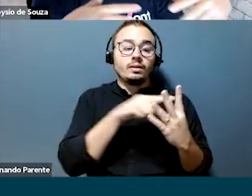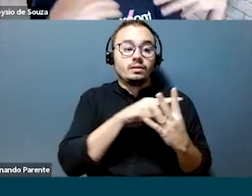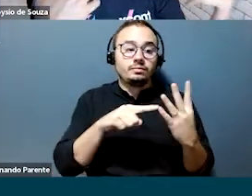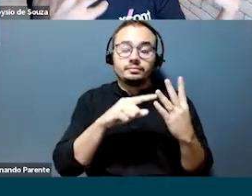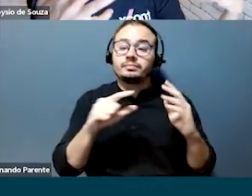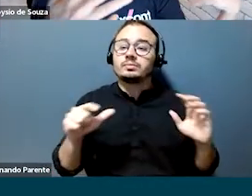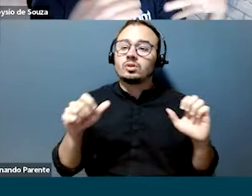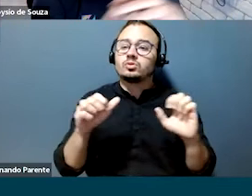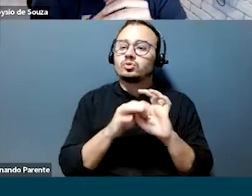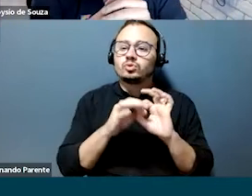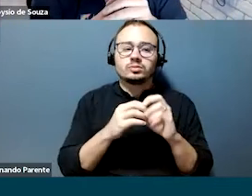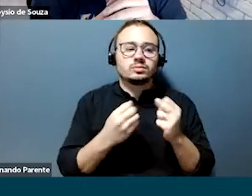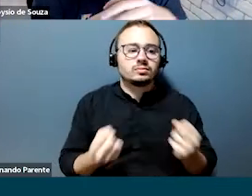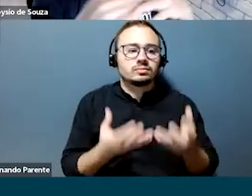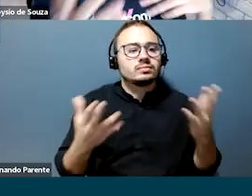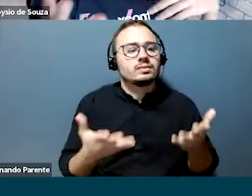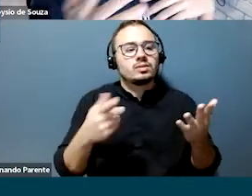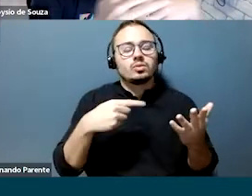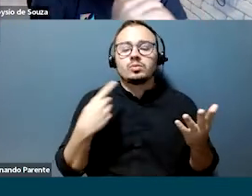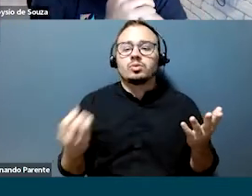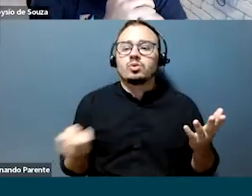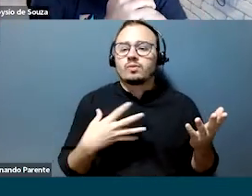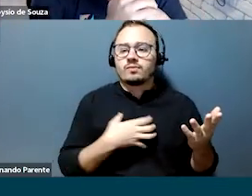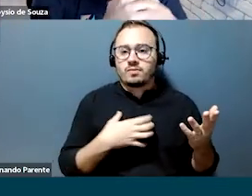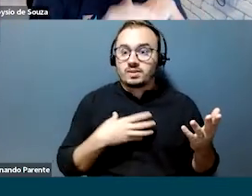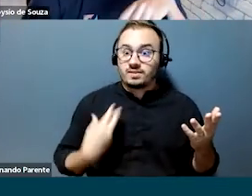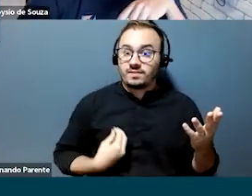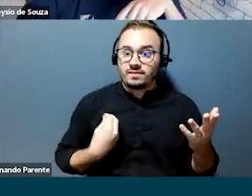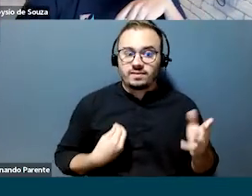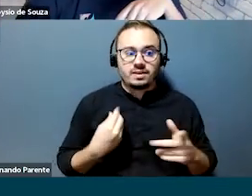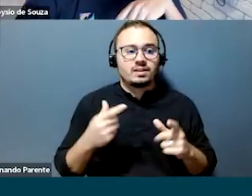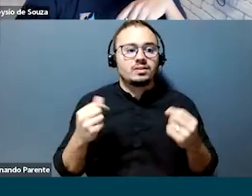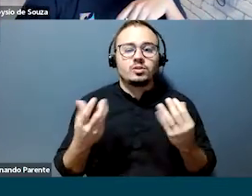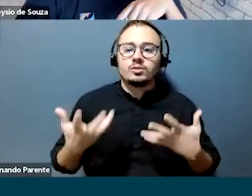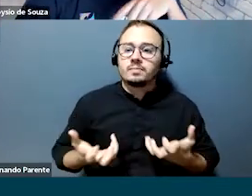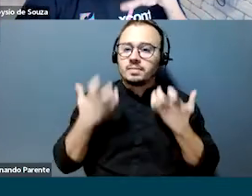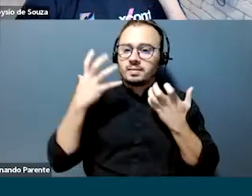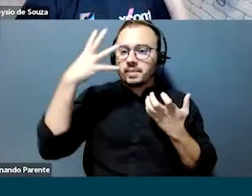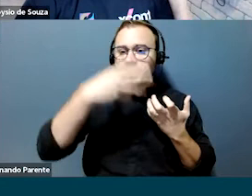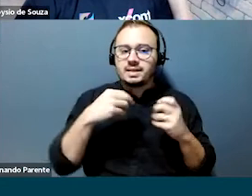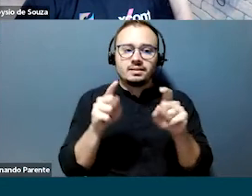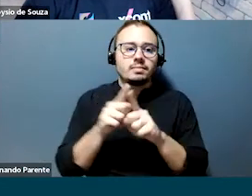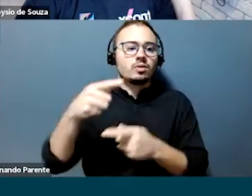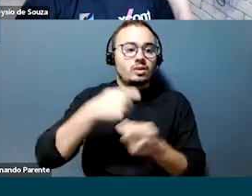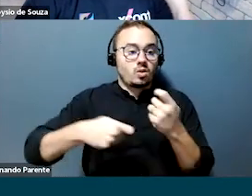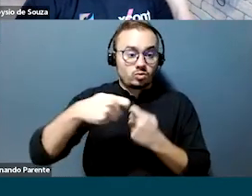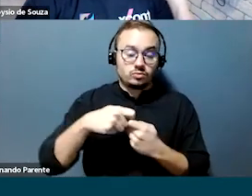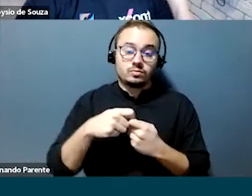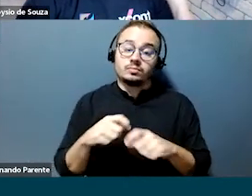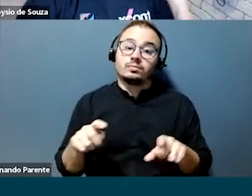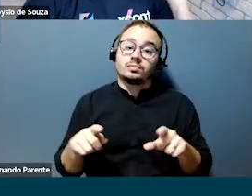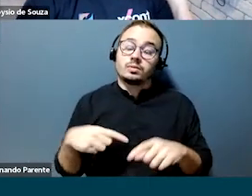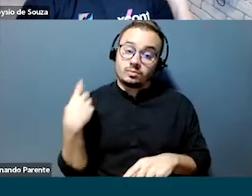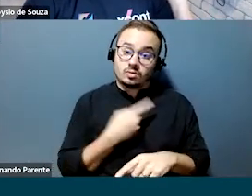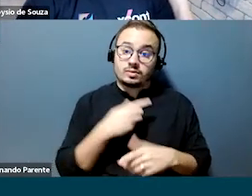viver e de fazer negócios, nutrindo a beleza e as relações. E é acreditando nisso que